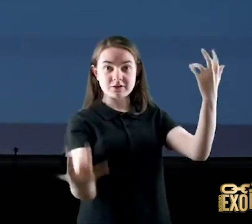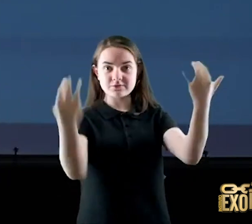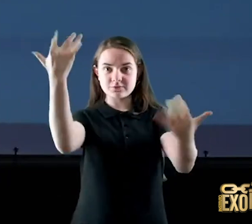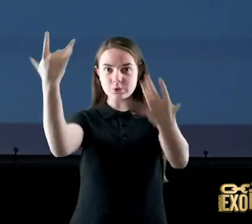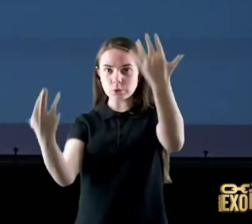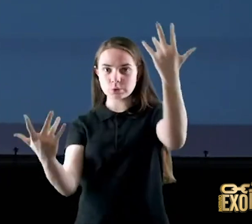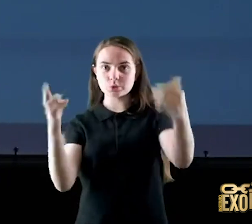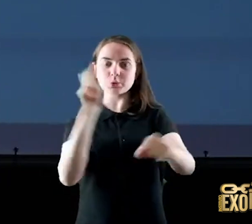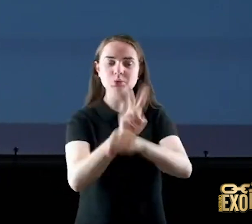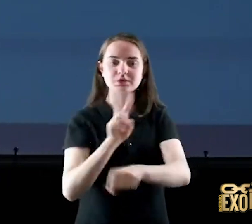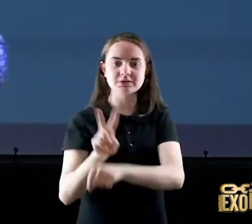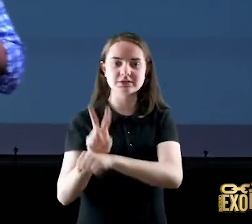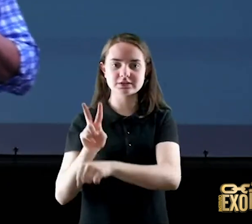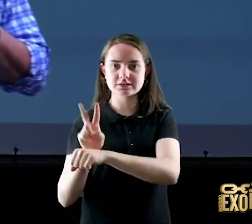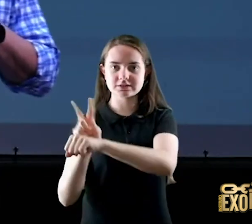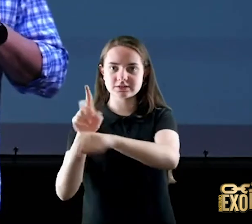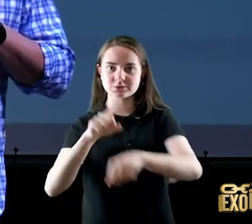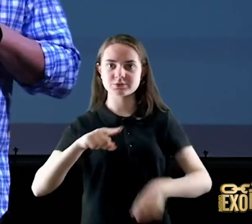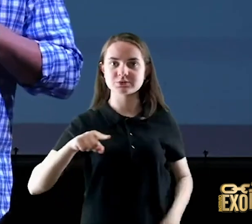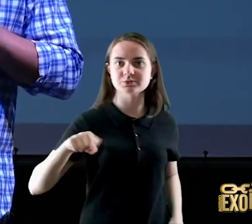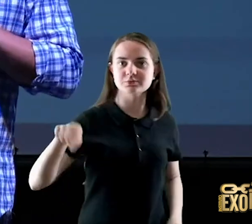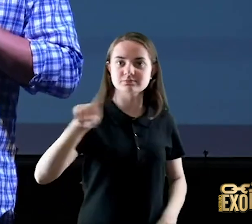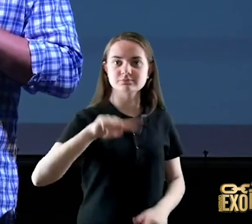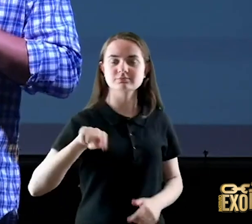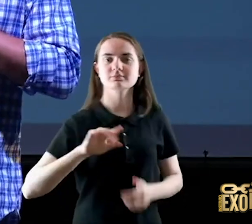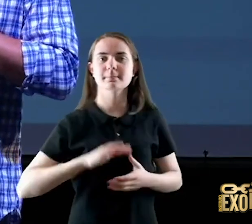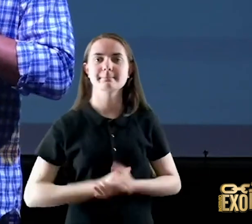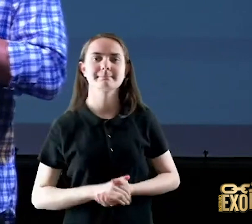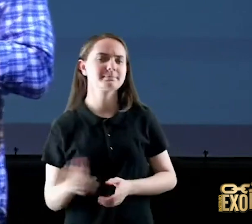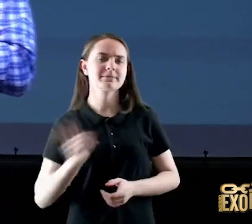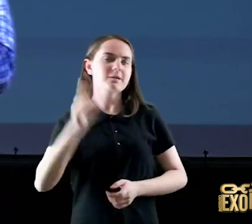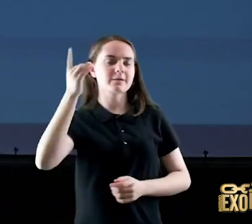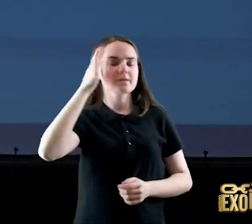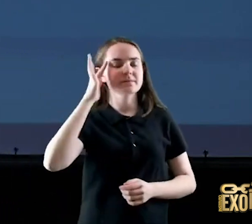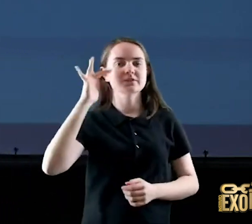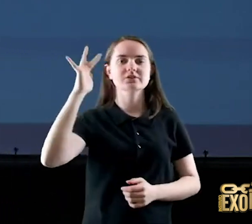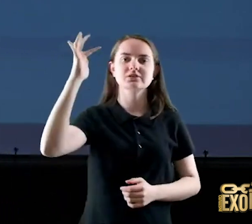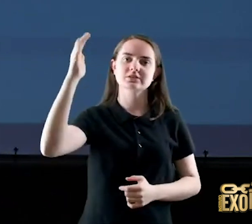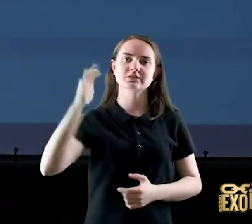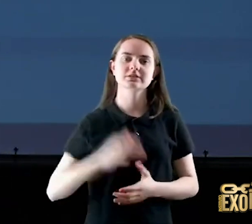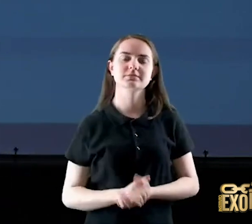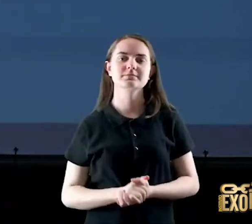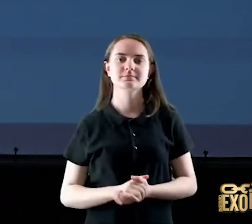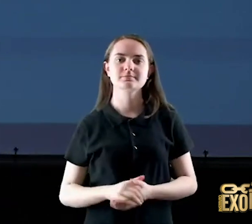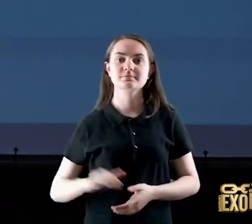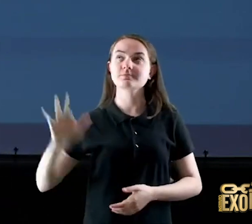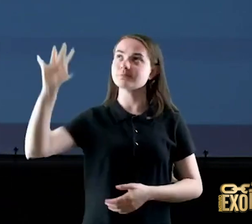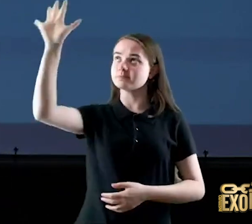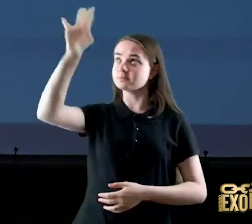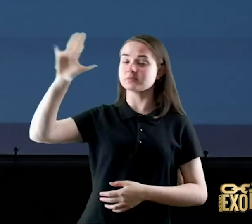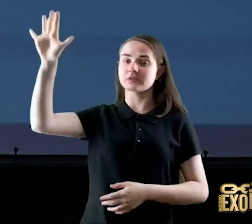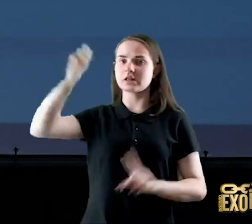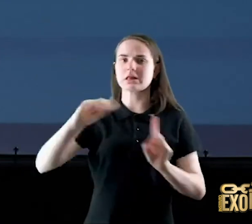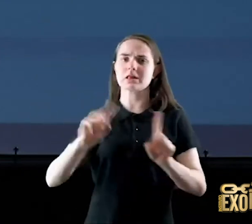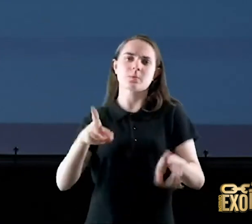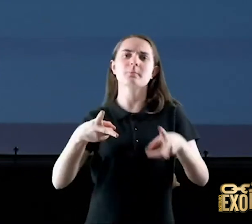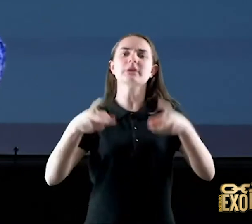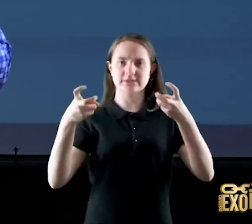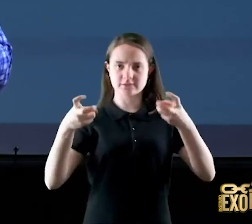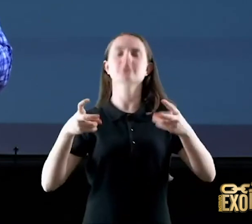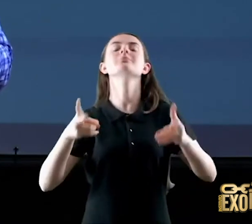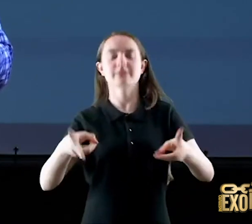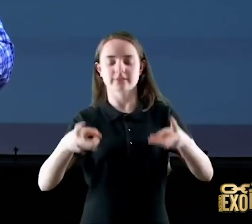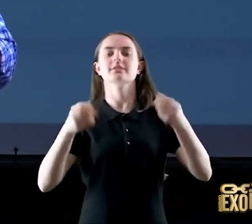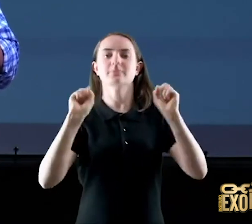não fique imaginando que o mundo espiritual não percebe isso porque percebe